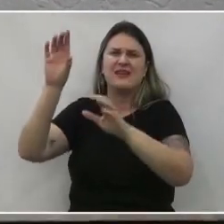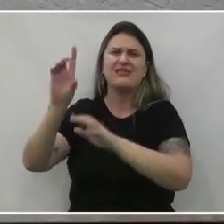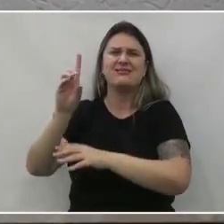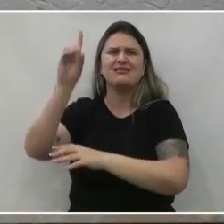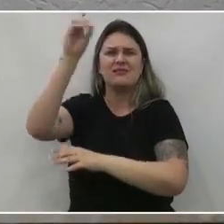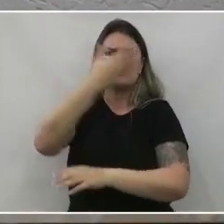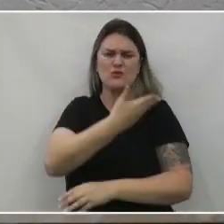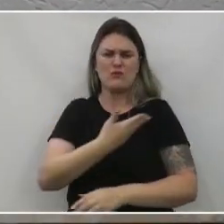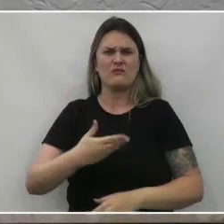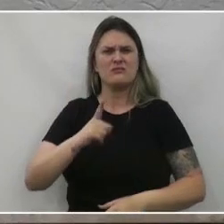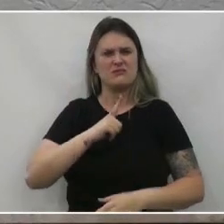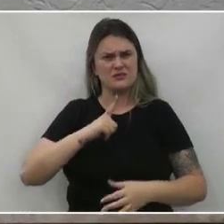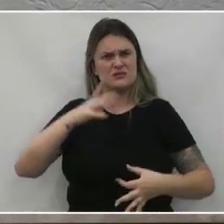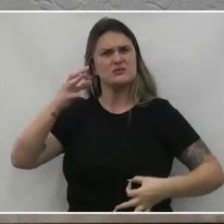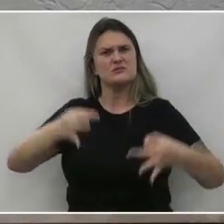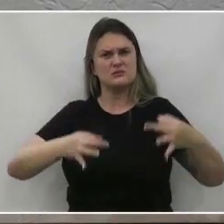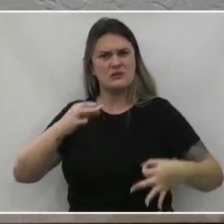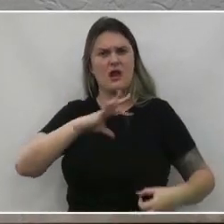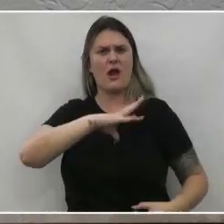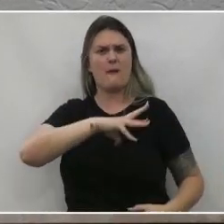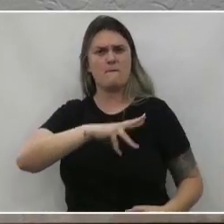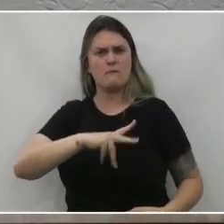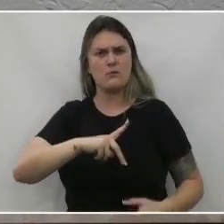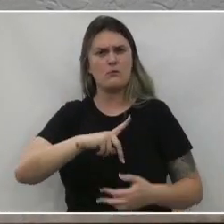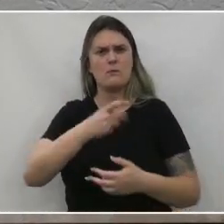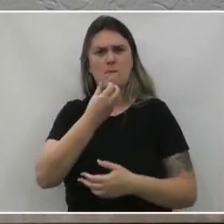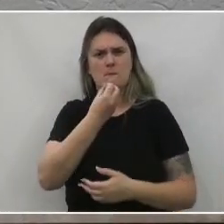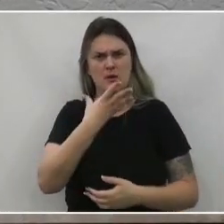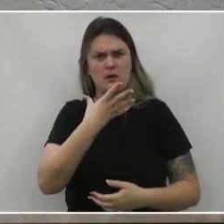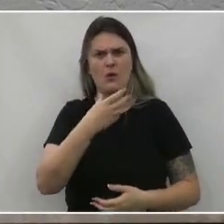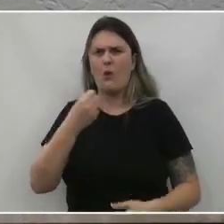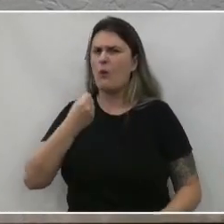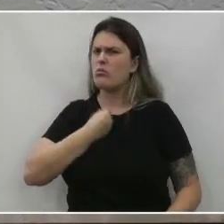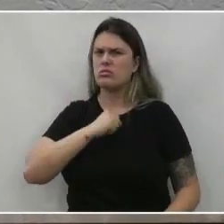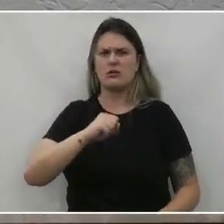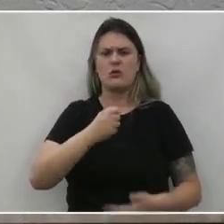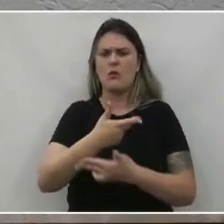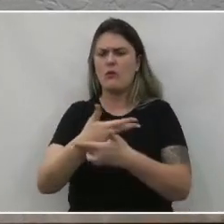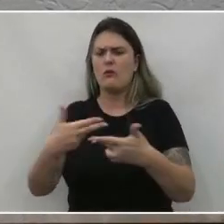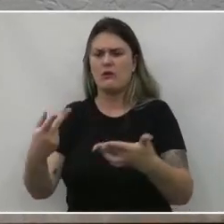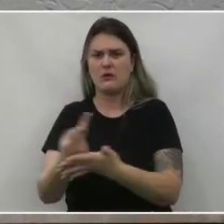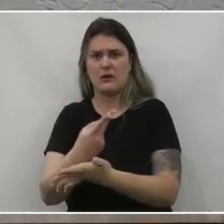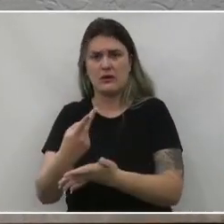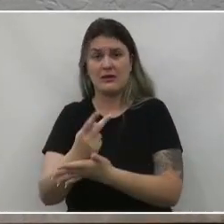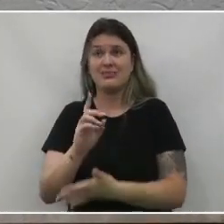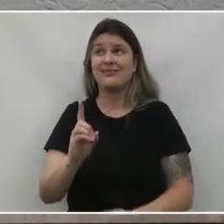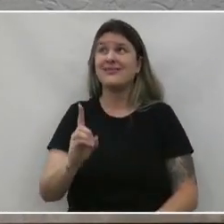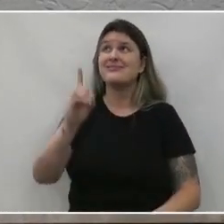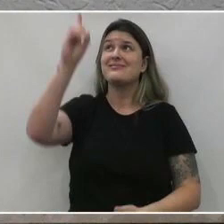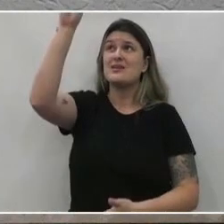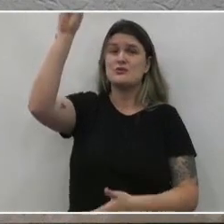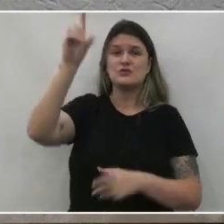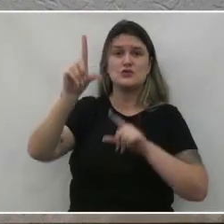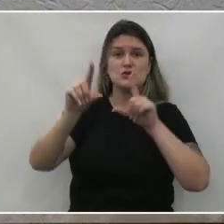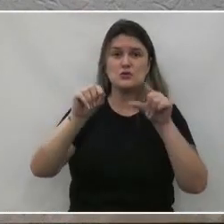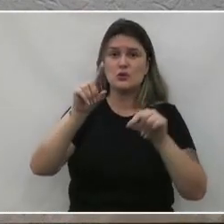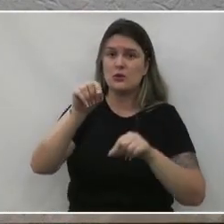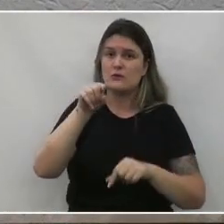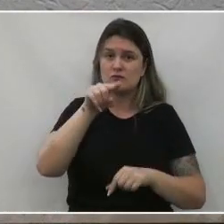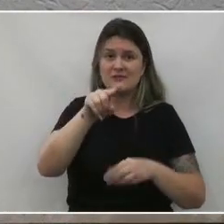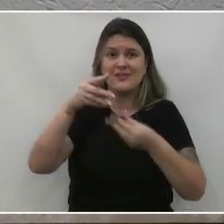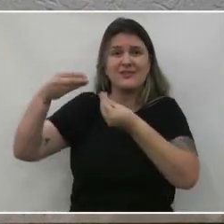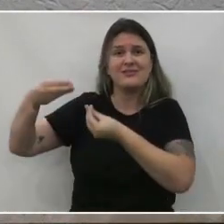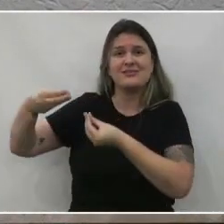justiça, ama o bem e odeia o mal. Foi por isso que Deus, seu Deus, o escolheu e deu mais